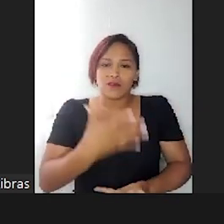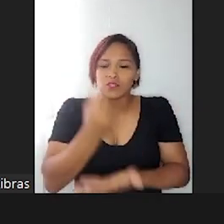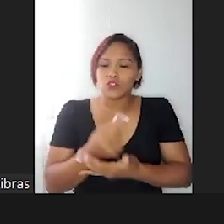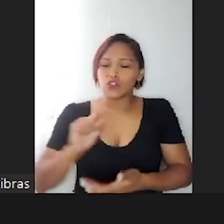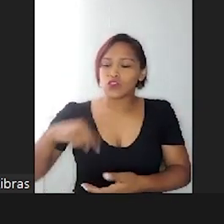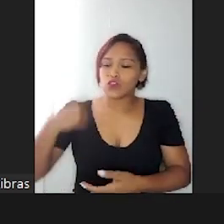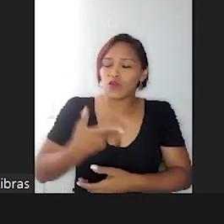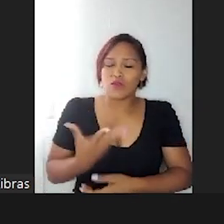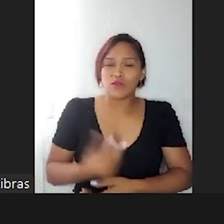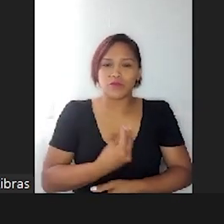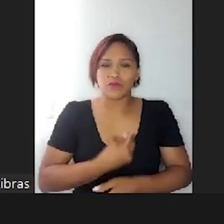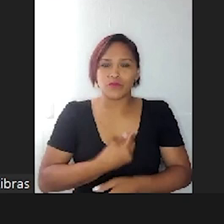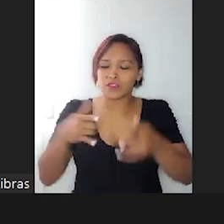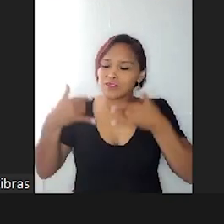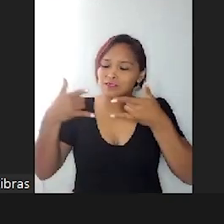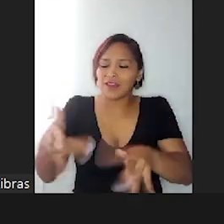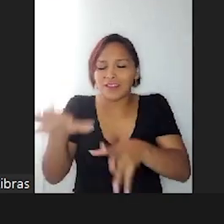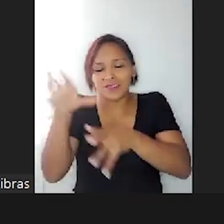cama com ele.